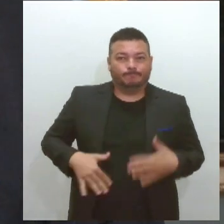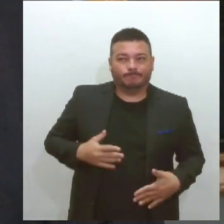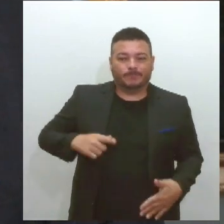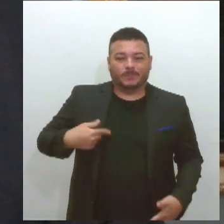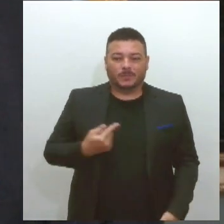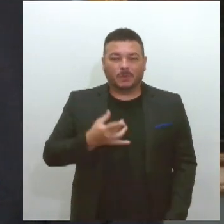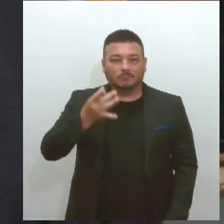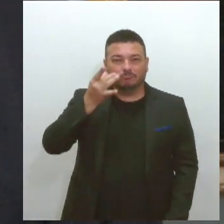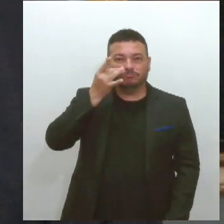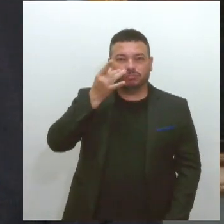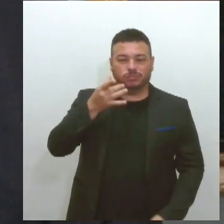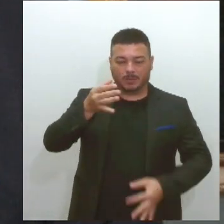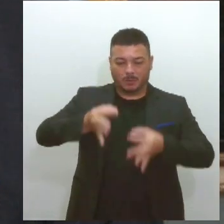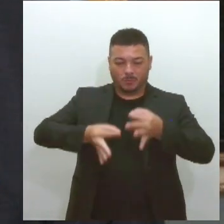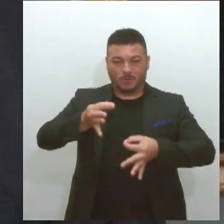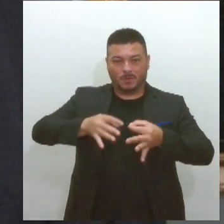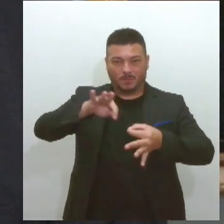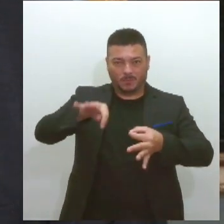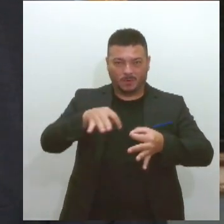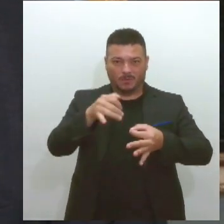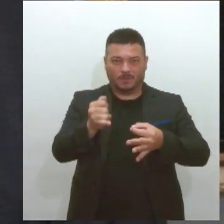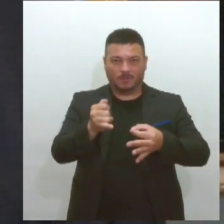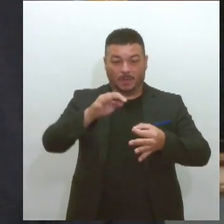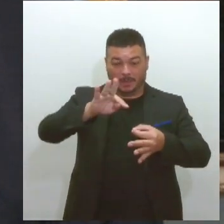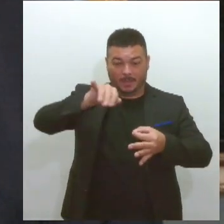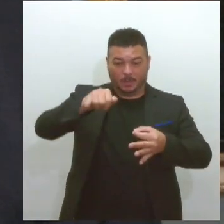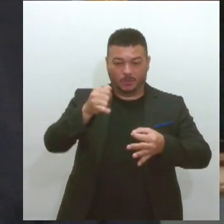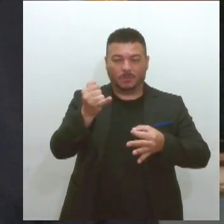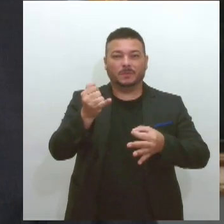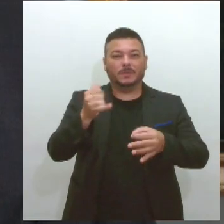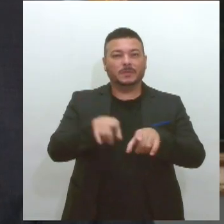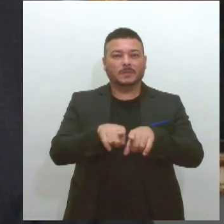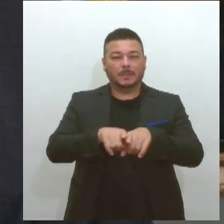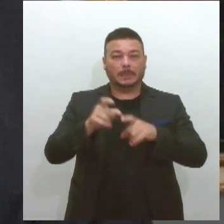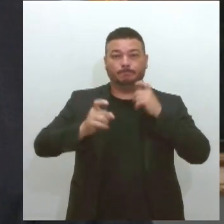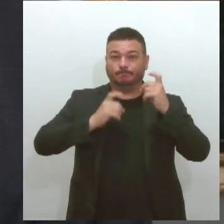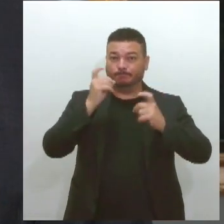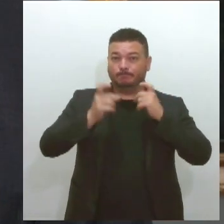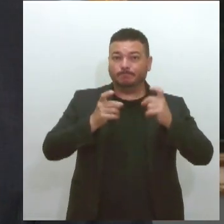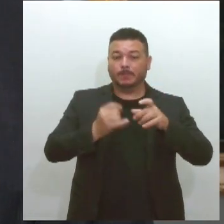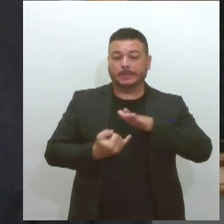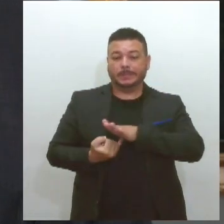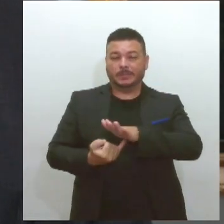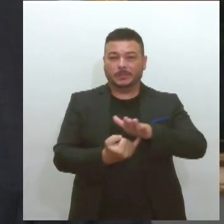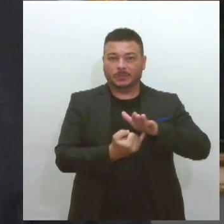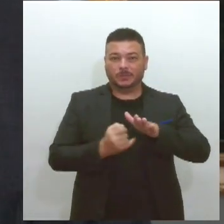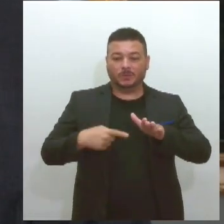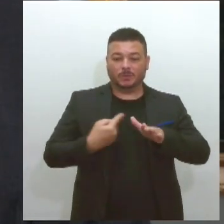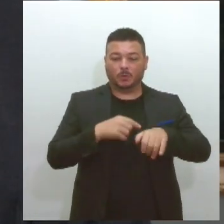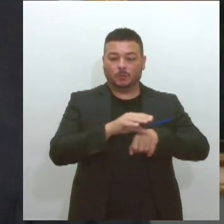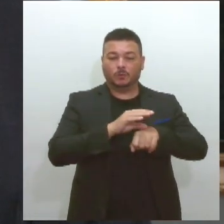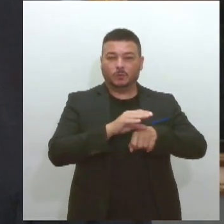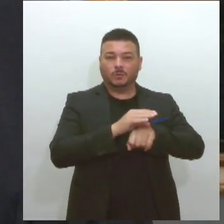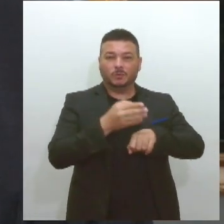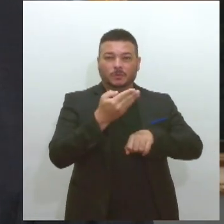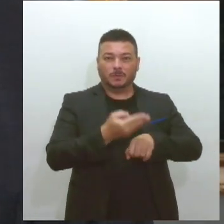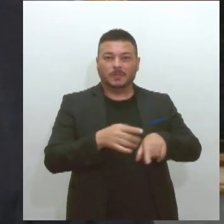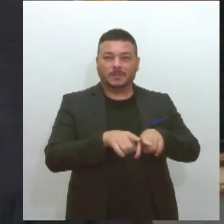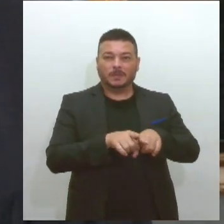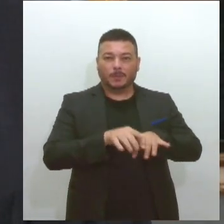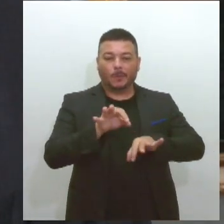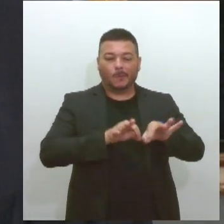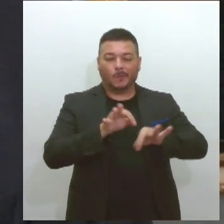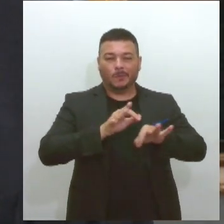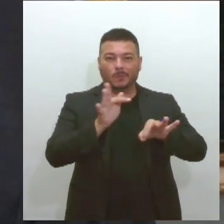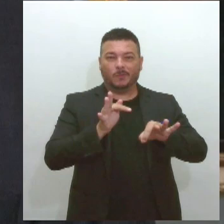de Justiça, a preocupação das instituições nessa Constituição, nesse preparo de futuro. E eu